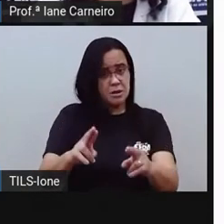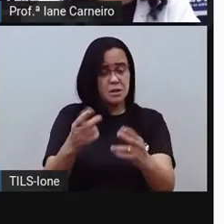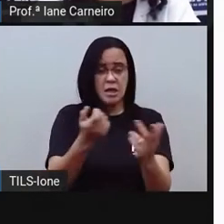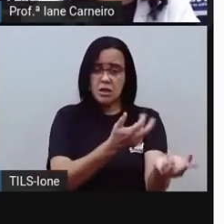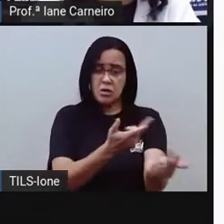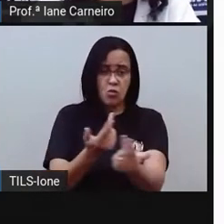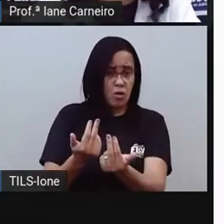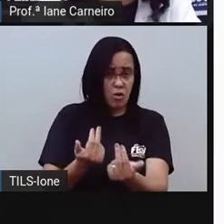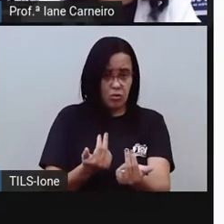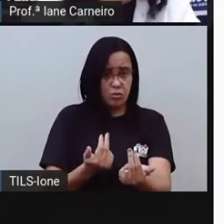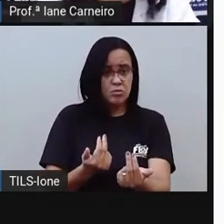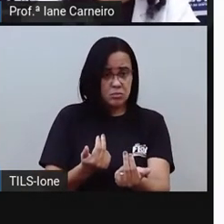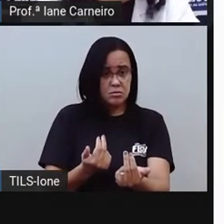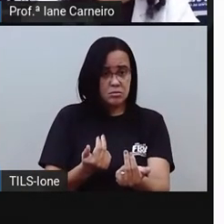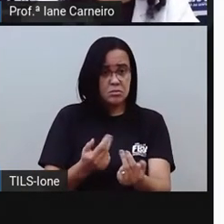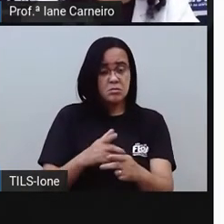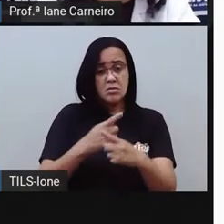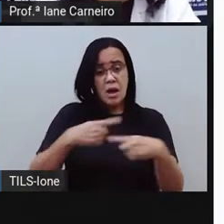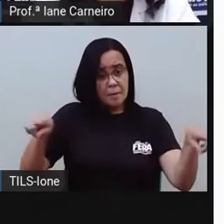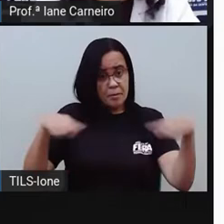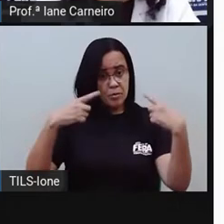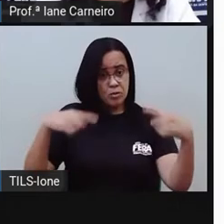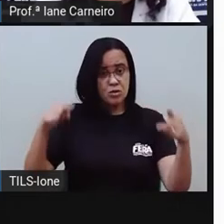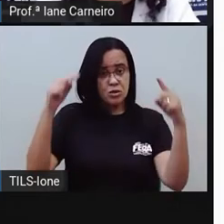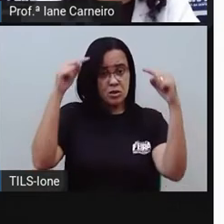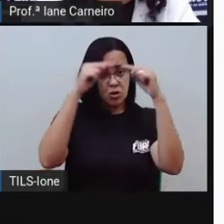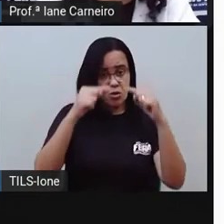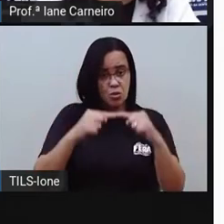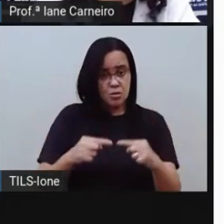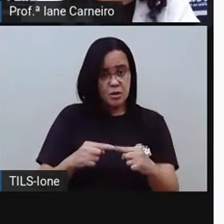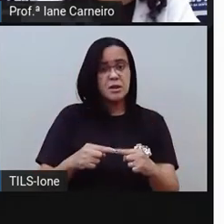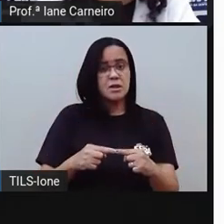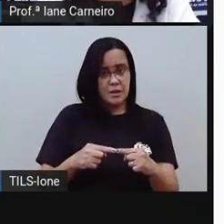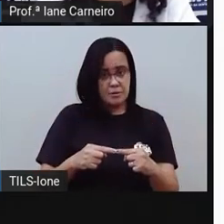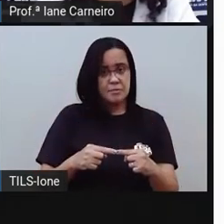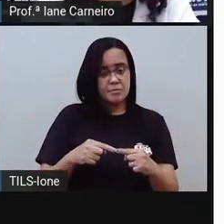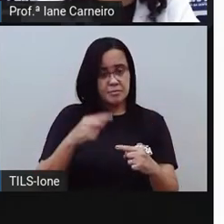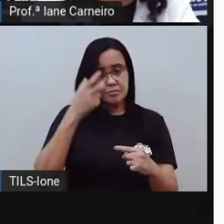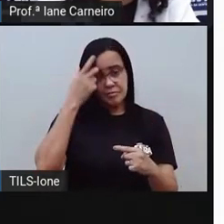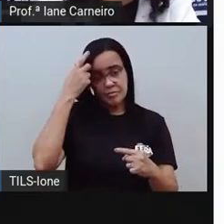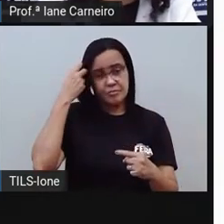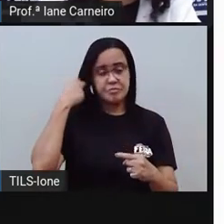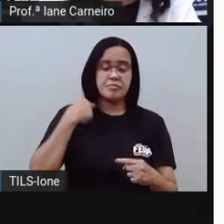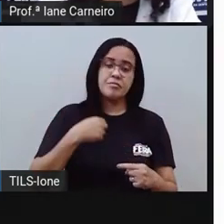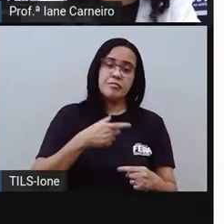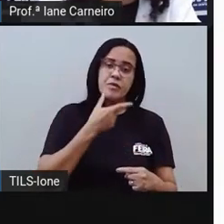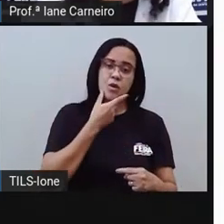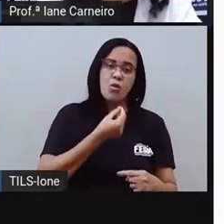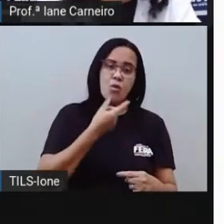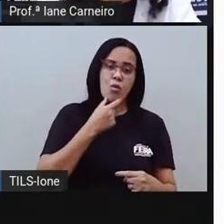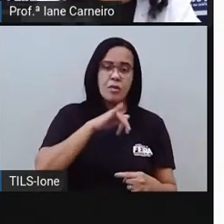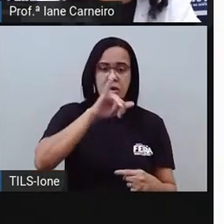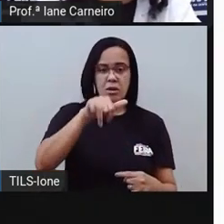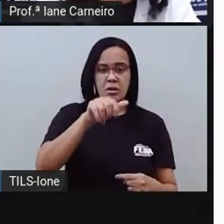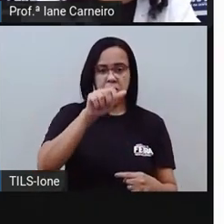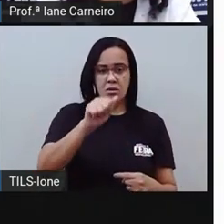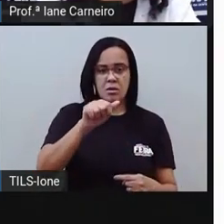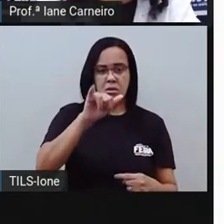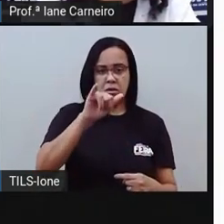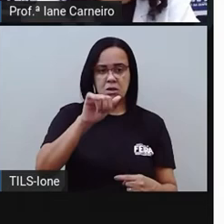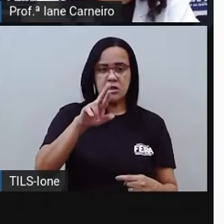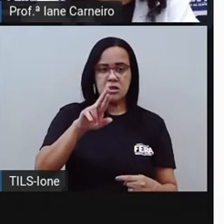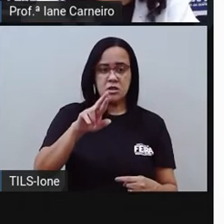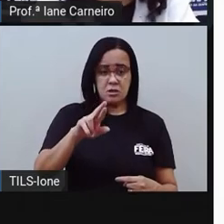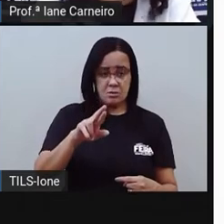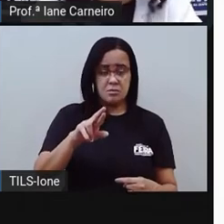ó. A música, ela foi escrita por Jair Oliveira. Ele é um cantor, ele é adulto hoje. Mas ele começou a